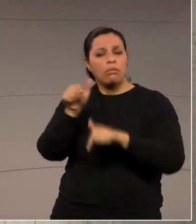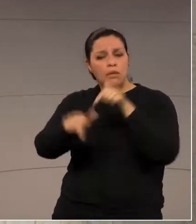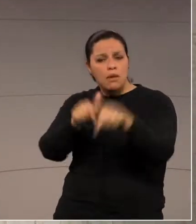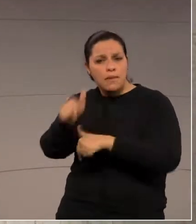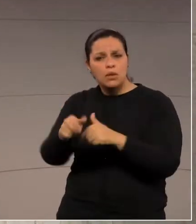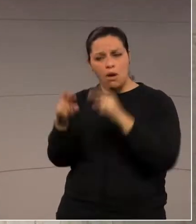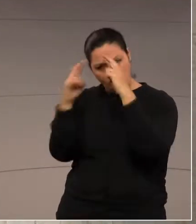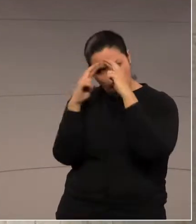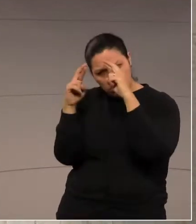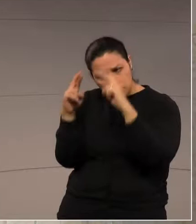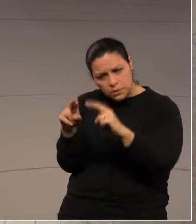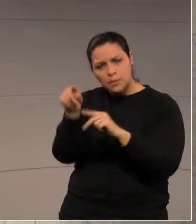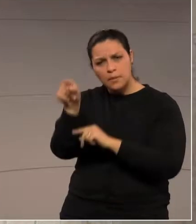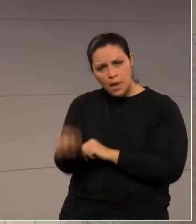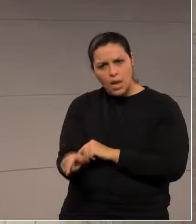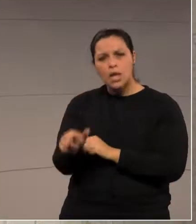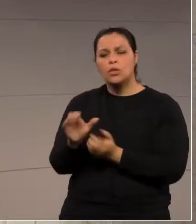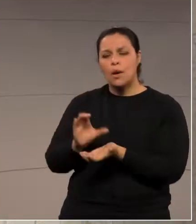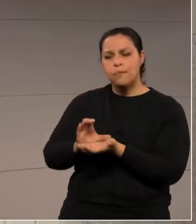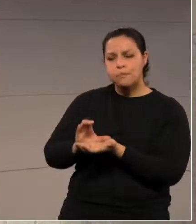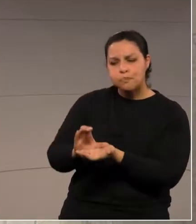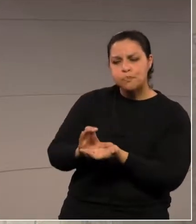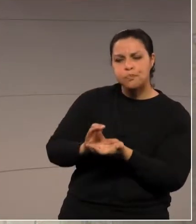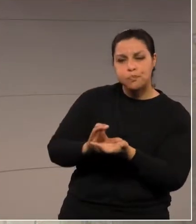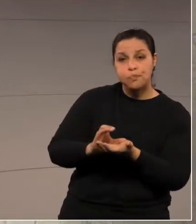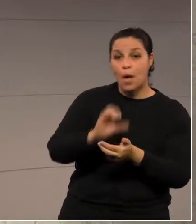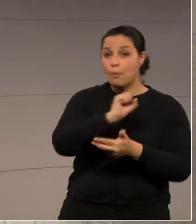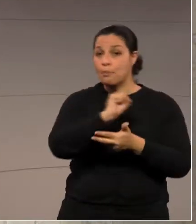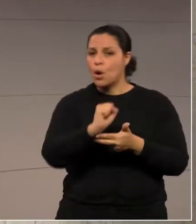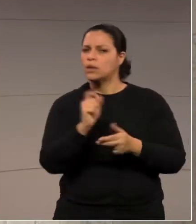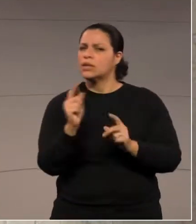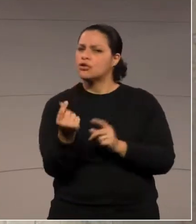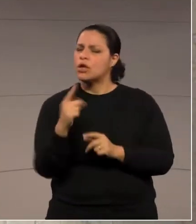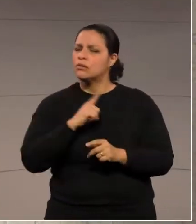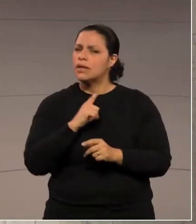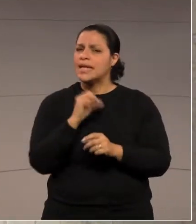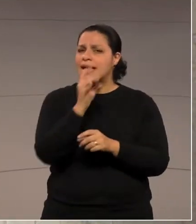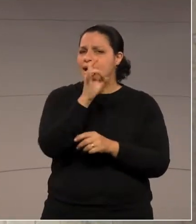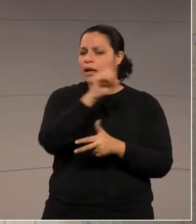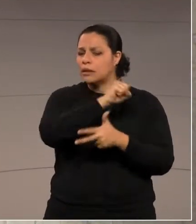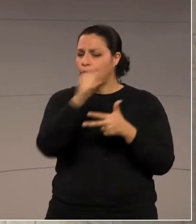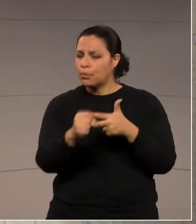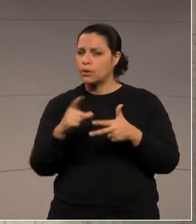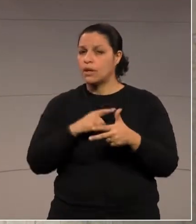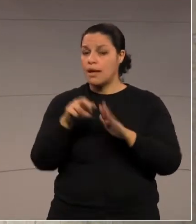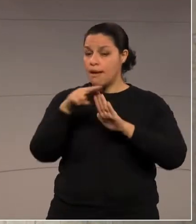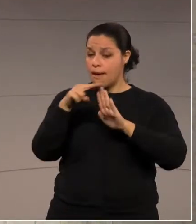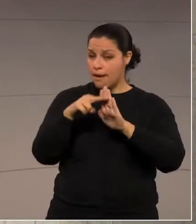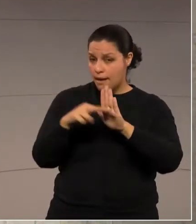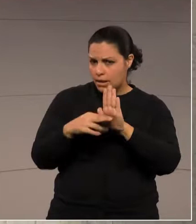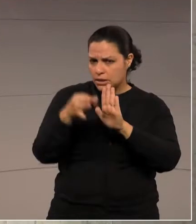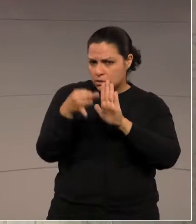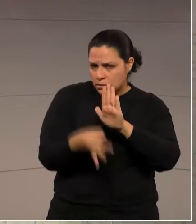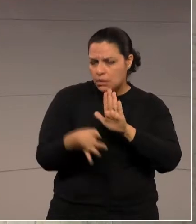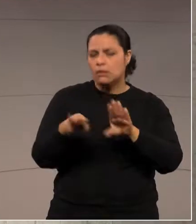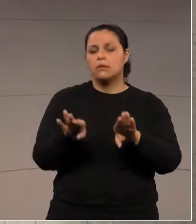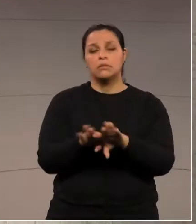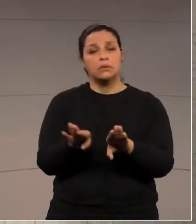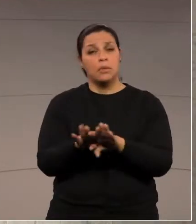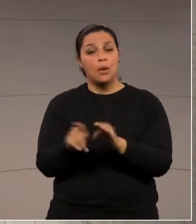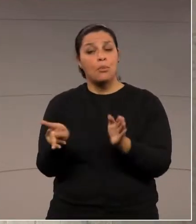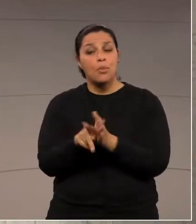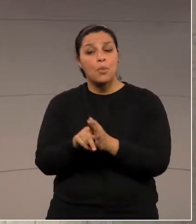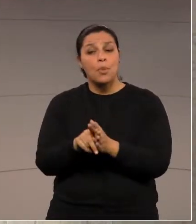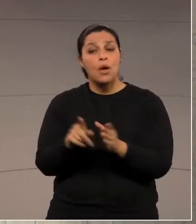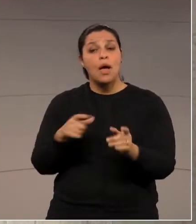respeitando os orçamentos que cada poder tem, dentro das regras que são colocadas com